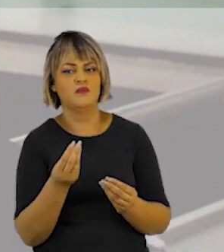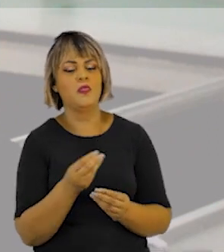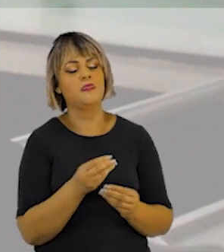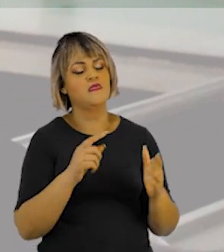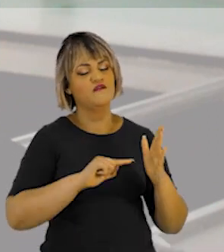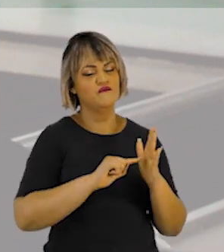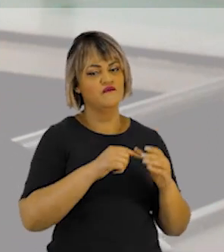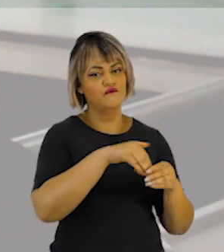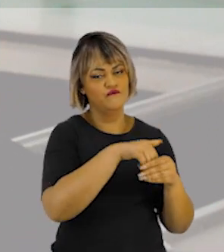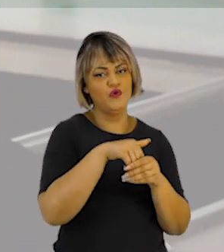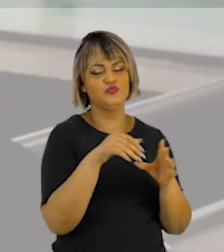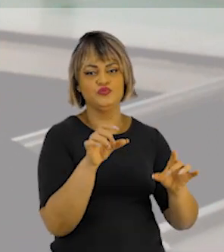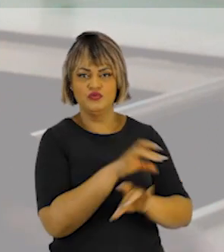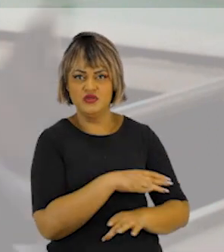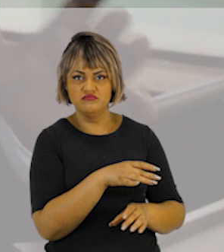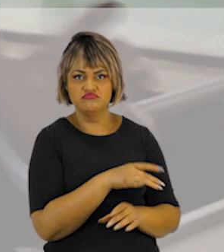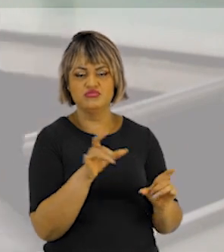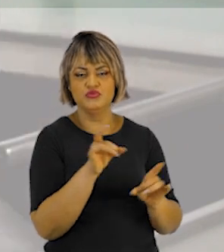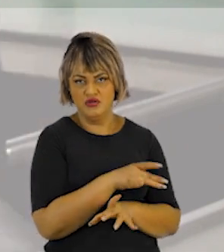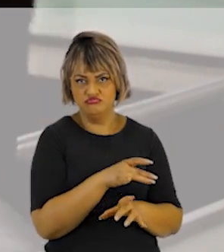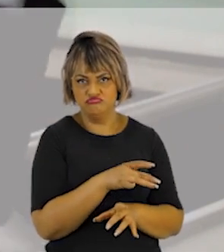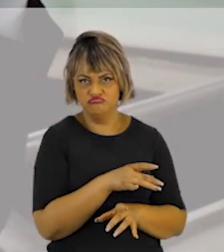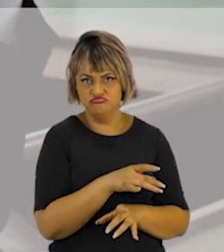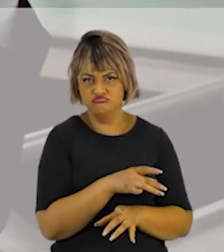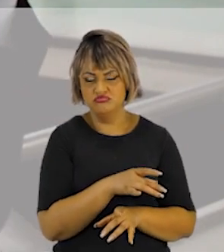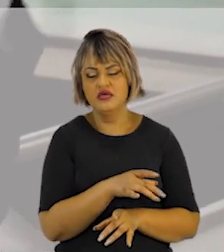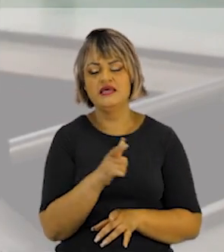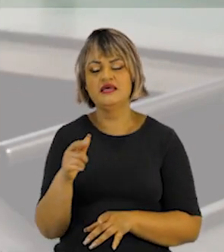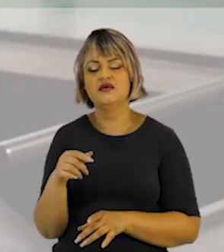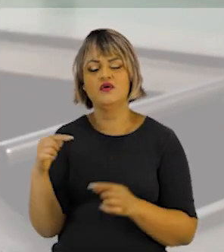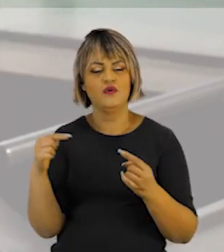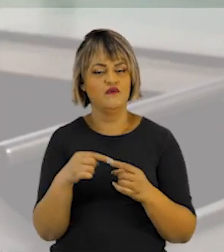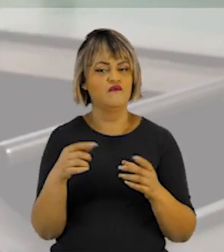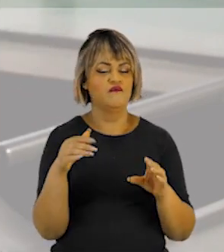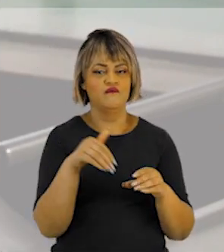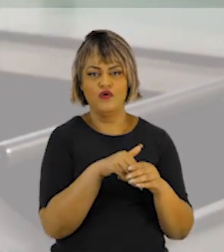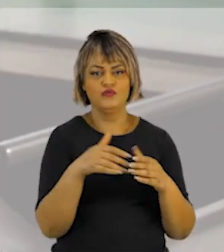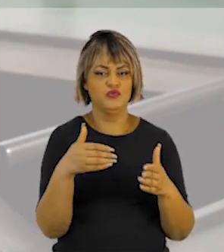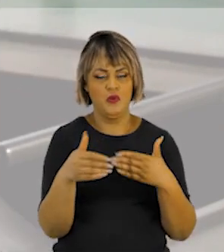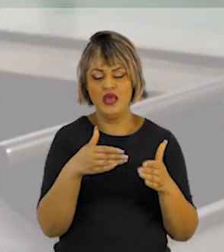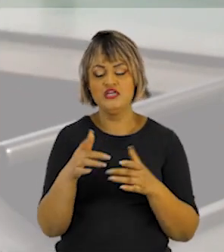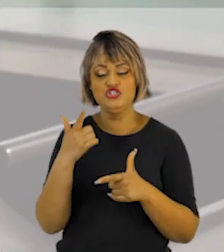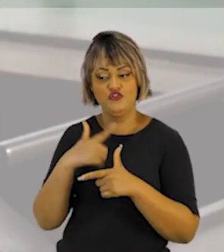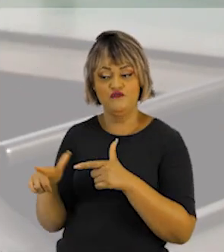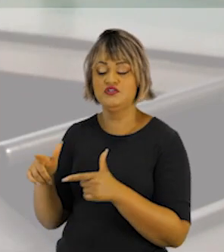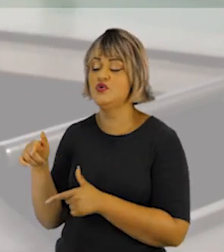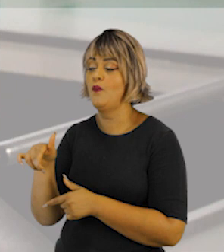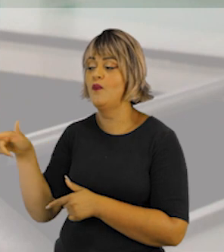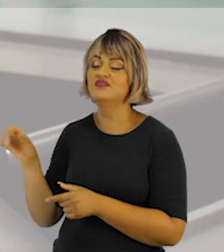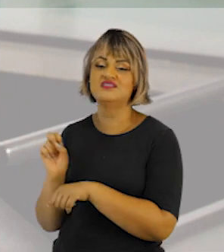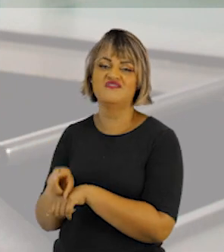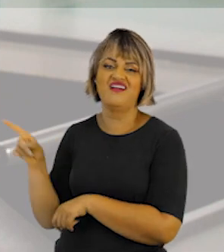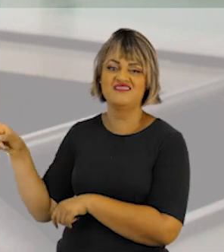forma? Total de votos válidos dados na eleição como um todo, a todos os candidatos da eleição e a todos os votos de legenda, dividido pelo número de